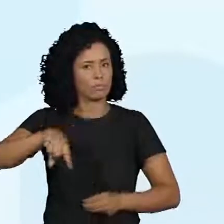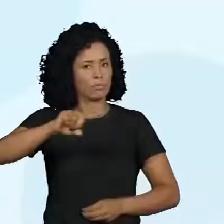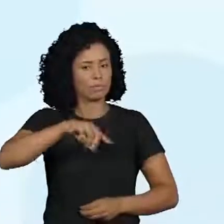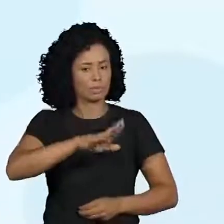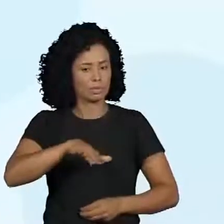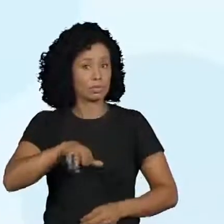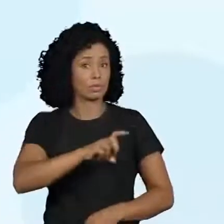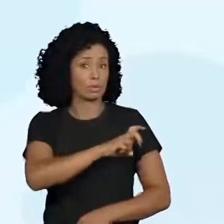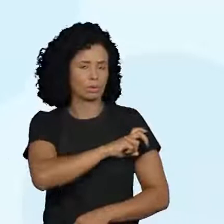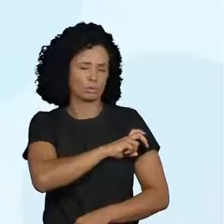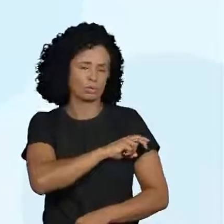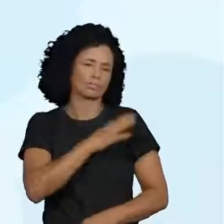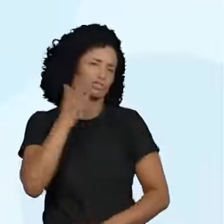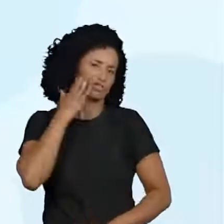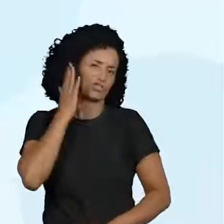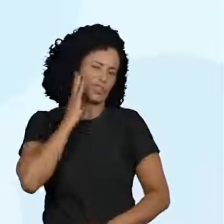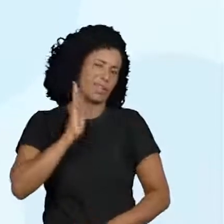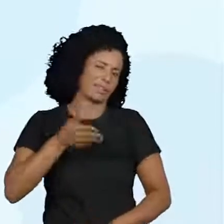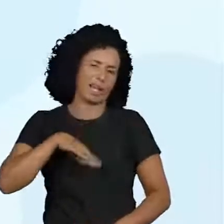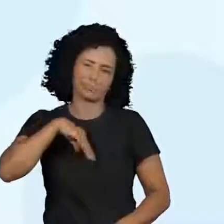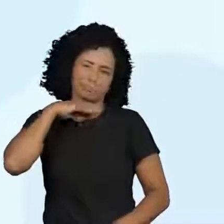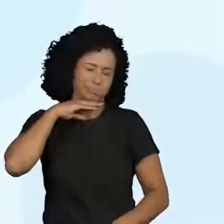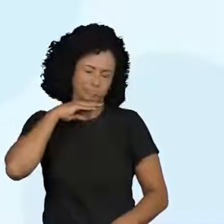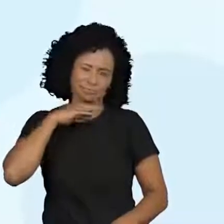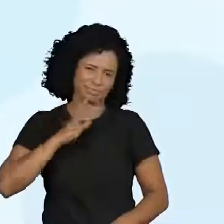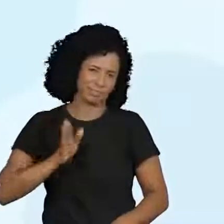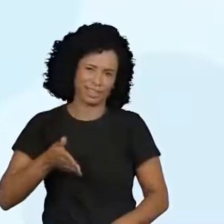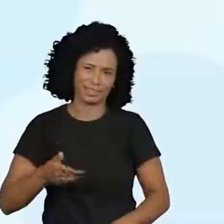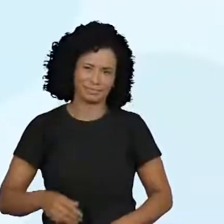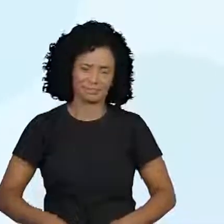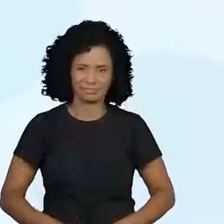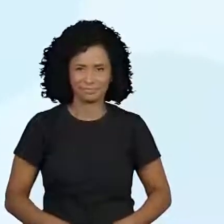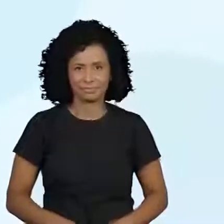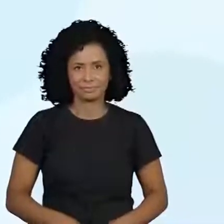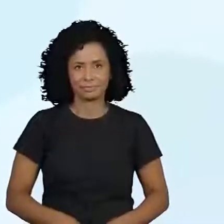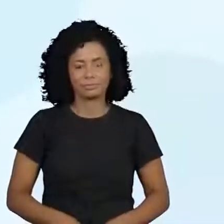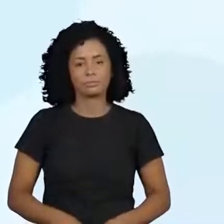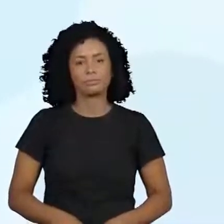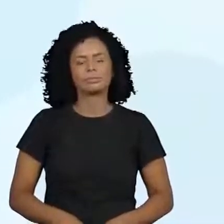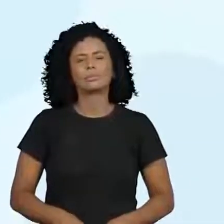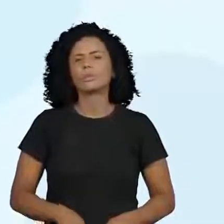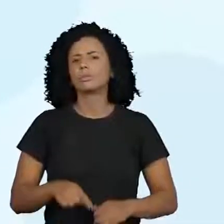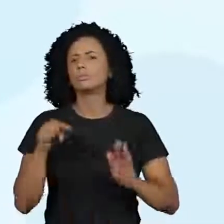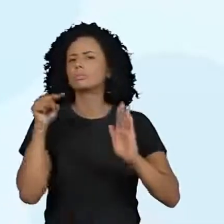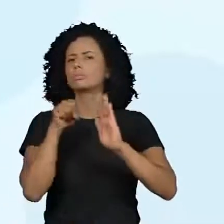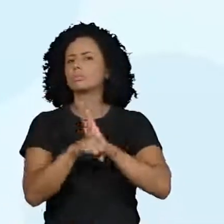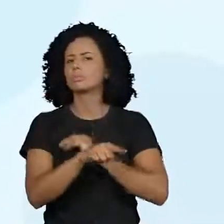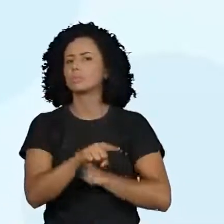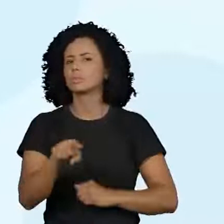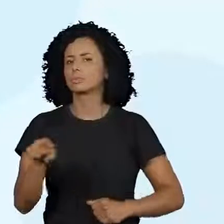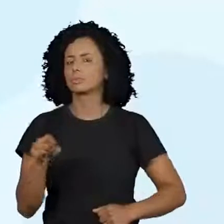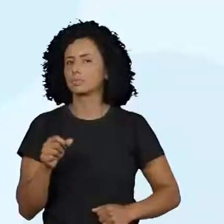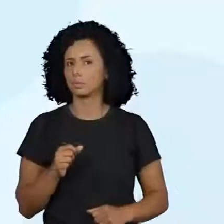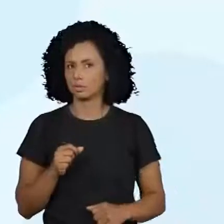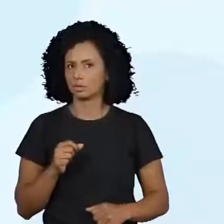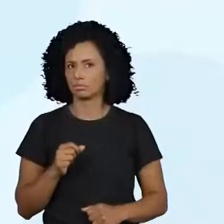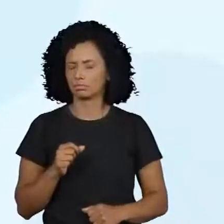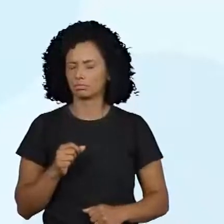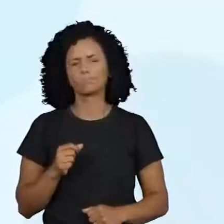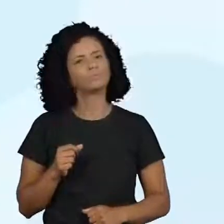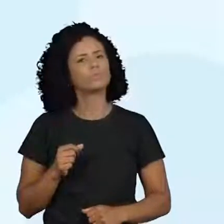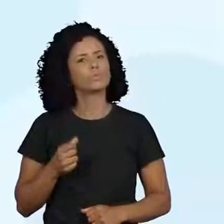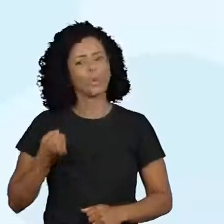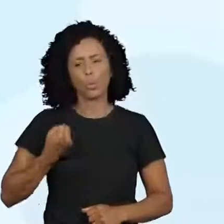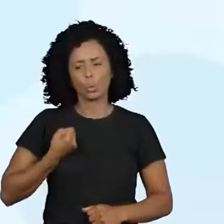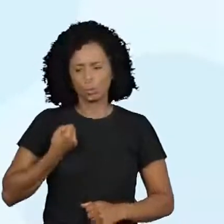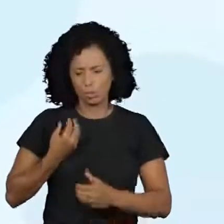vai tirar essa aula de letras junto comigo. Mas vem aí uma pergunta, qual é a origem dos